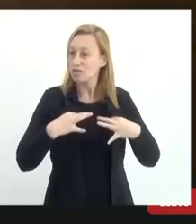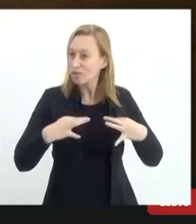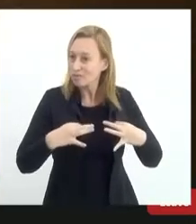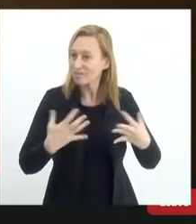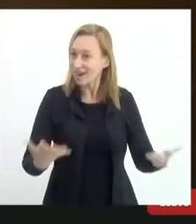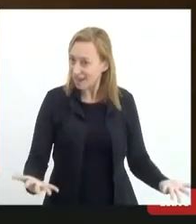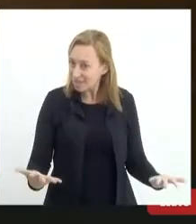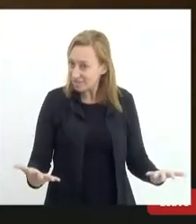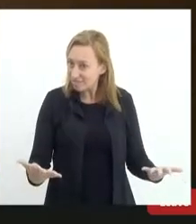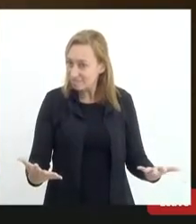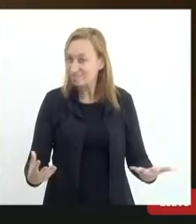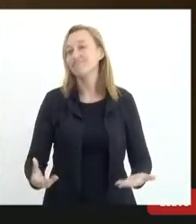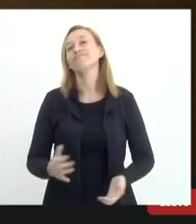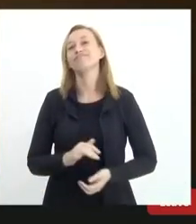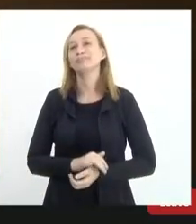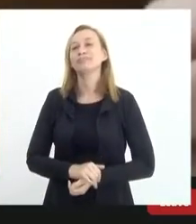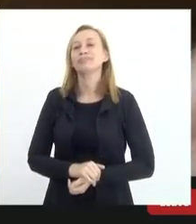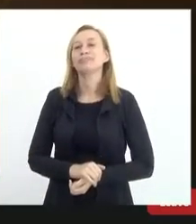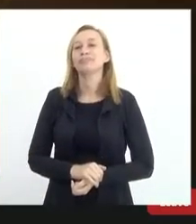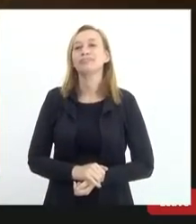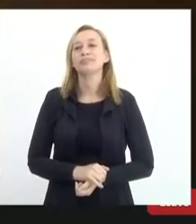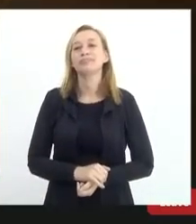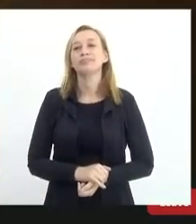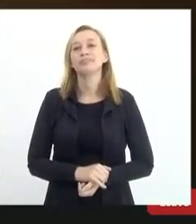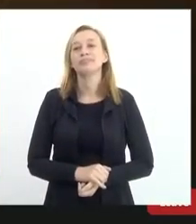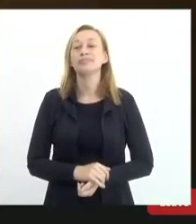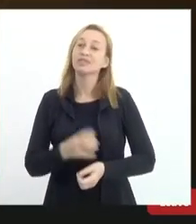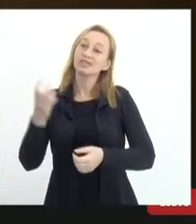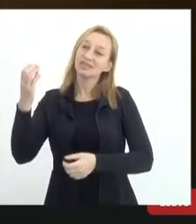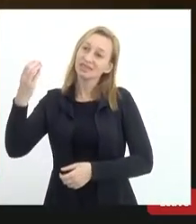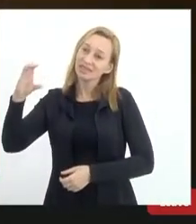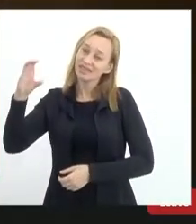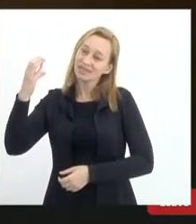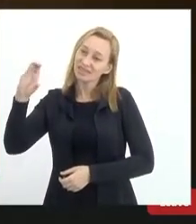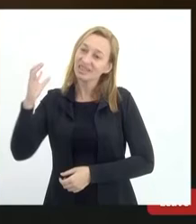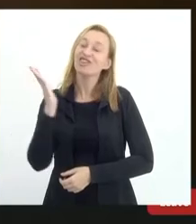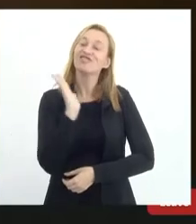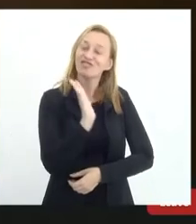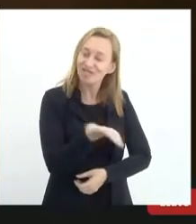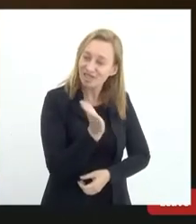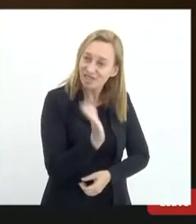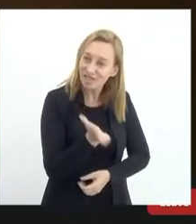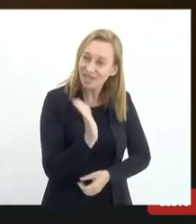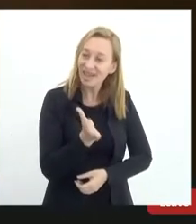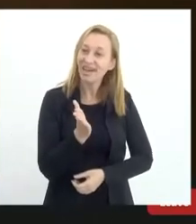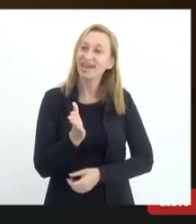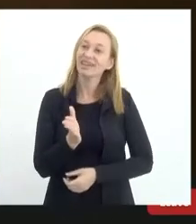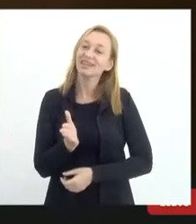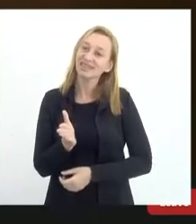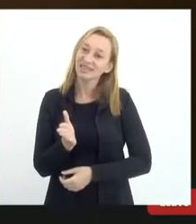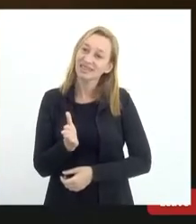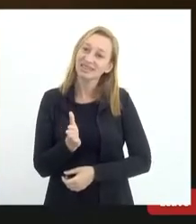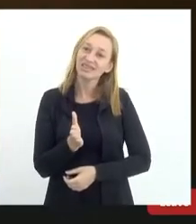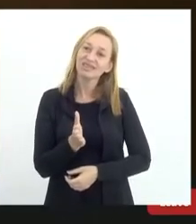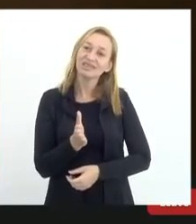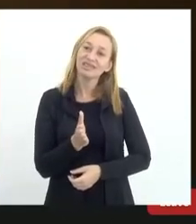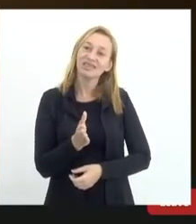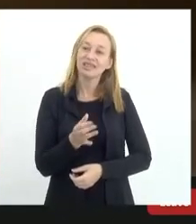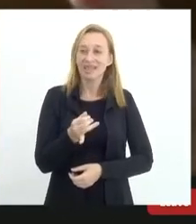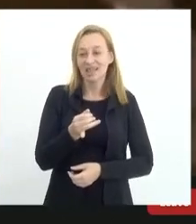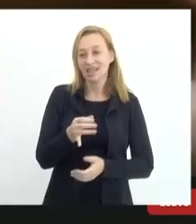no da vida? Em Niterói, nós já estamos fazendo este exemplo.